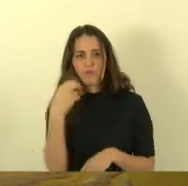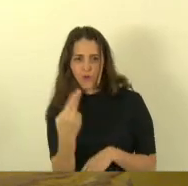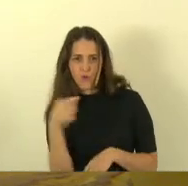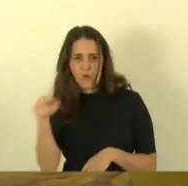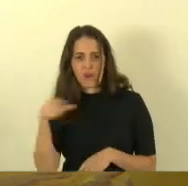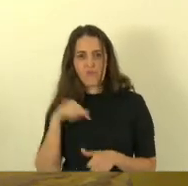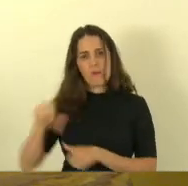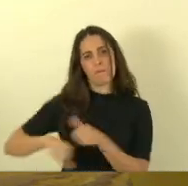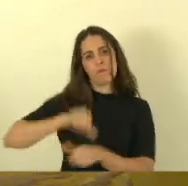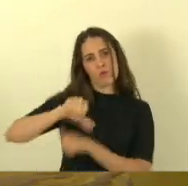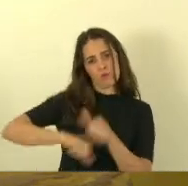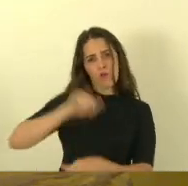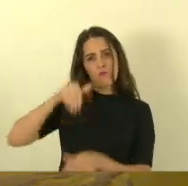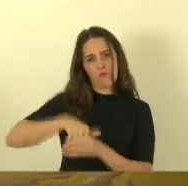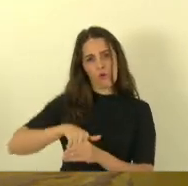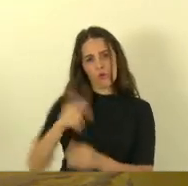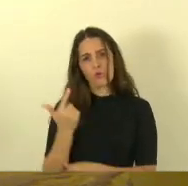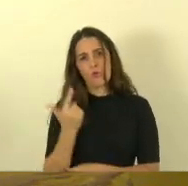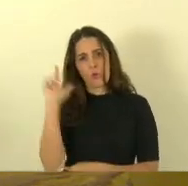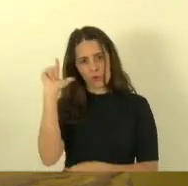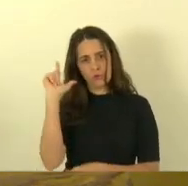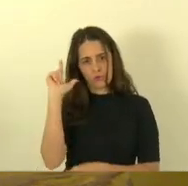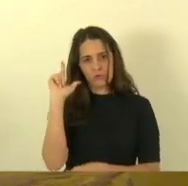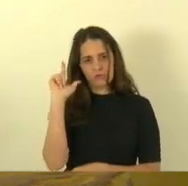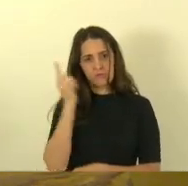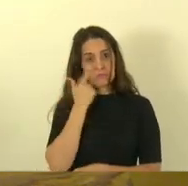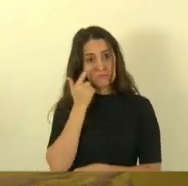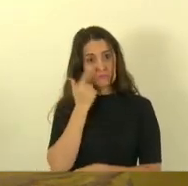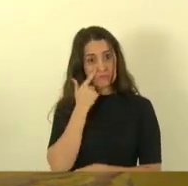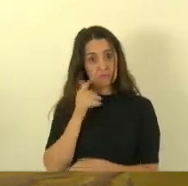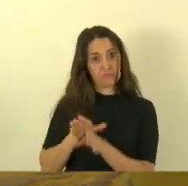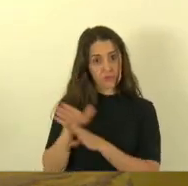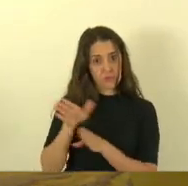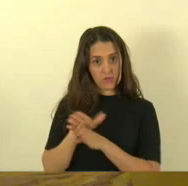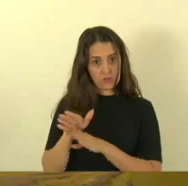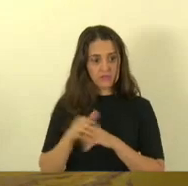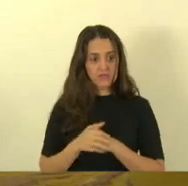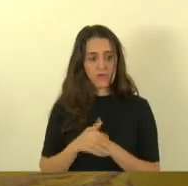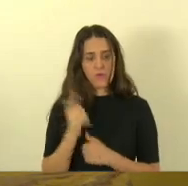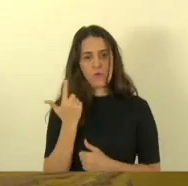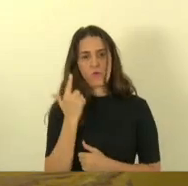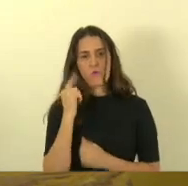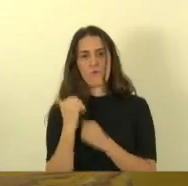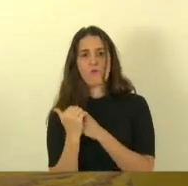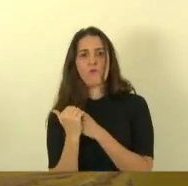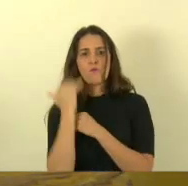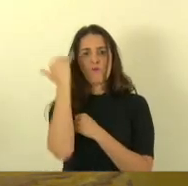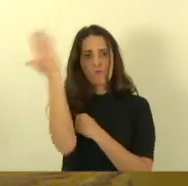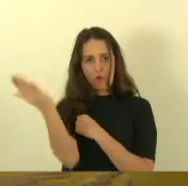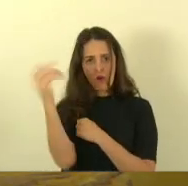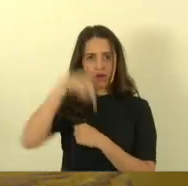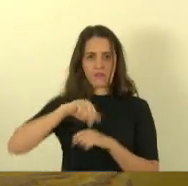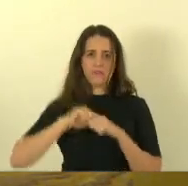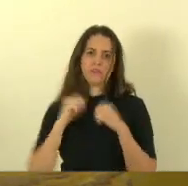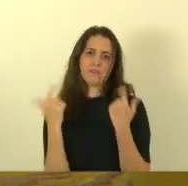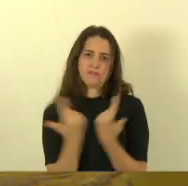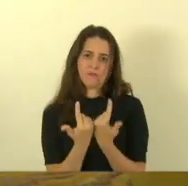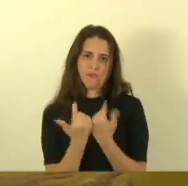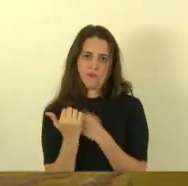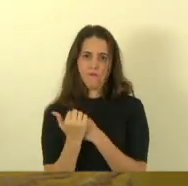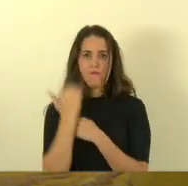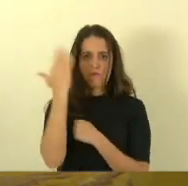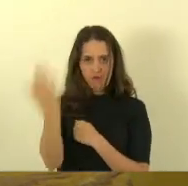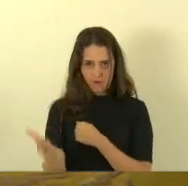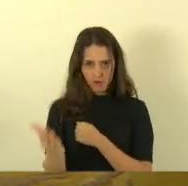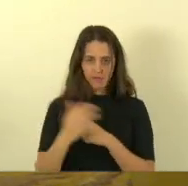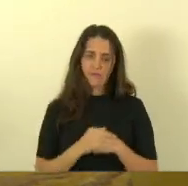vai se submeter a uma orientação alienígena a esta casa. É isso ao que eu